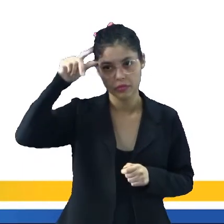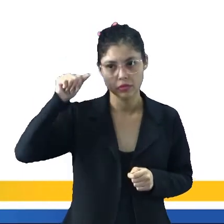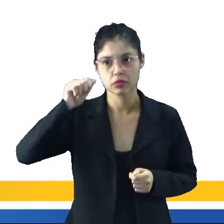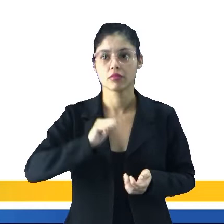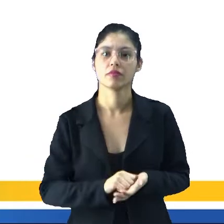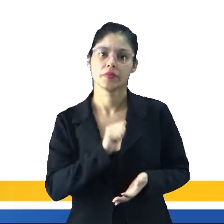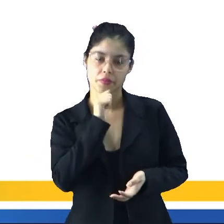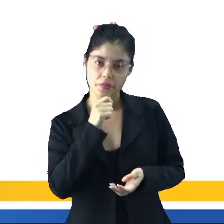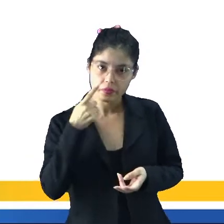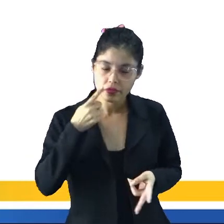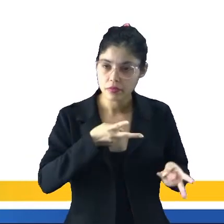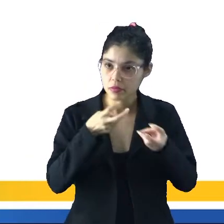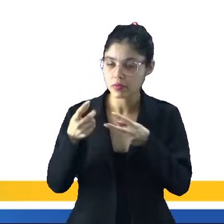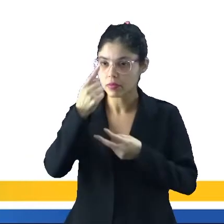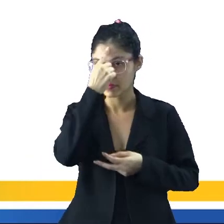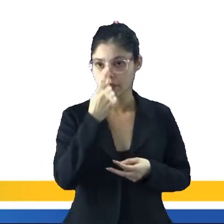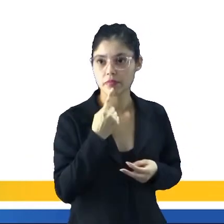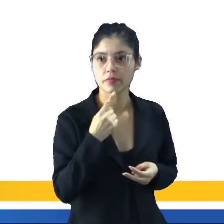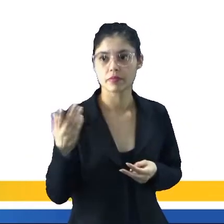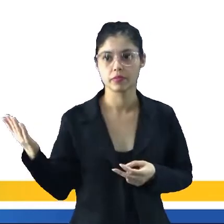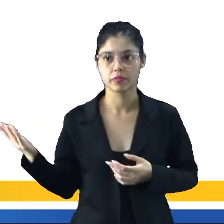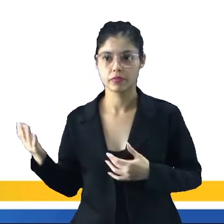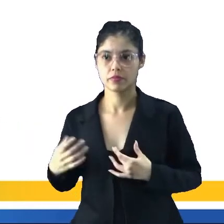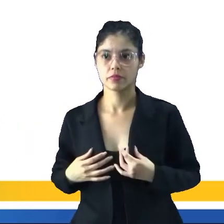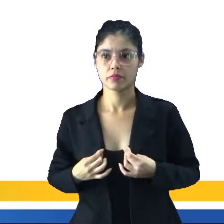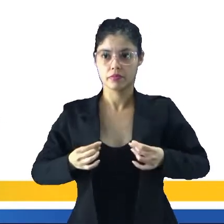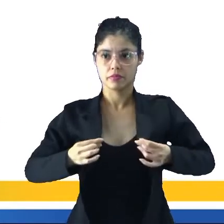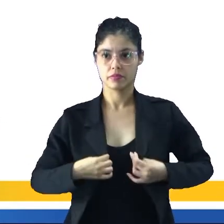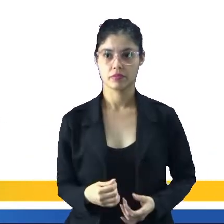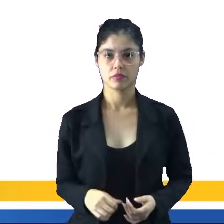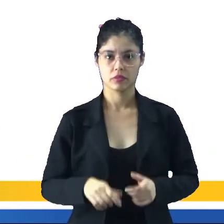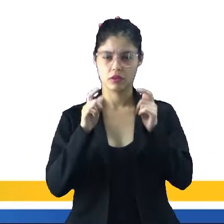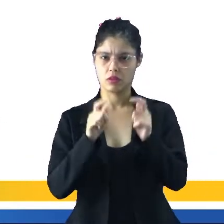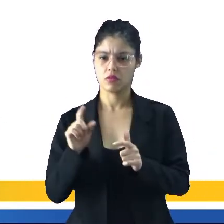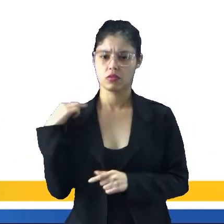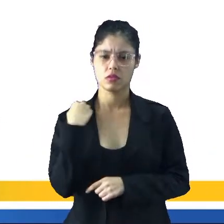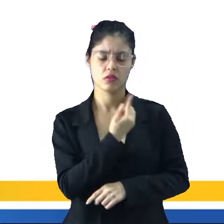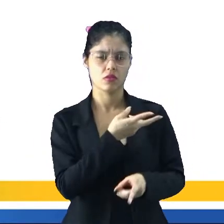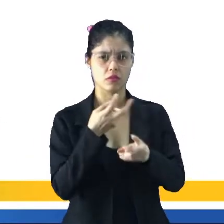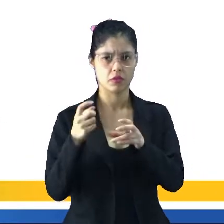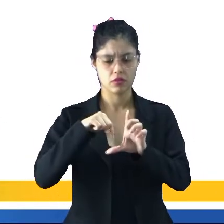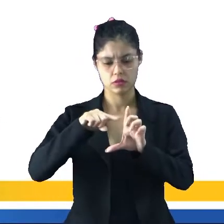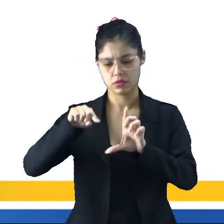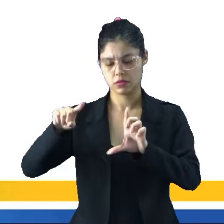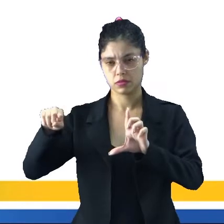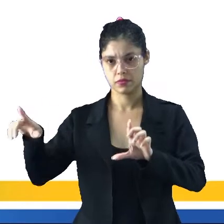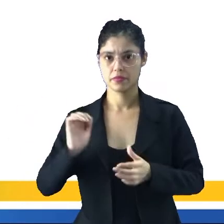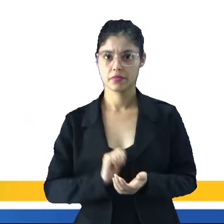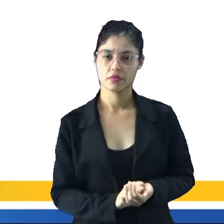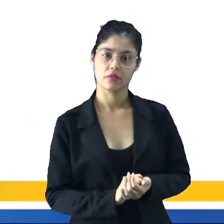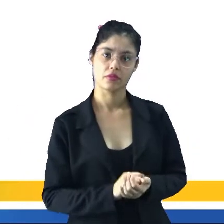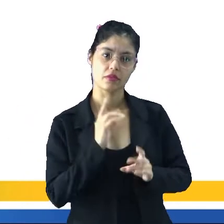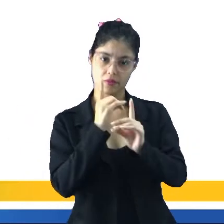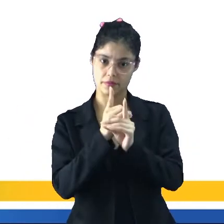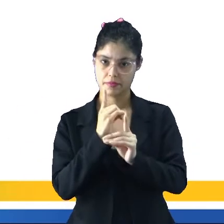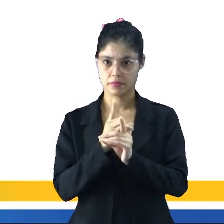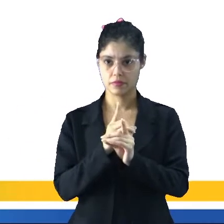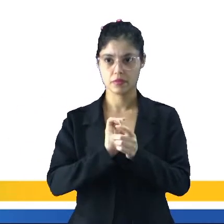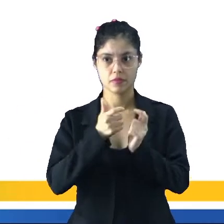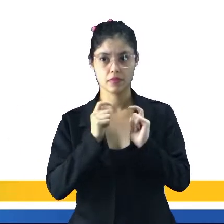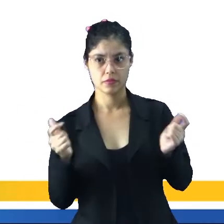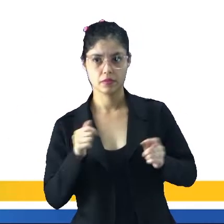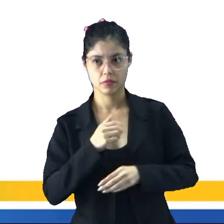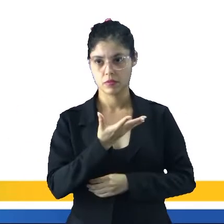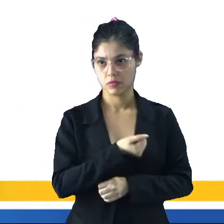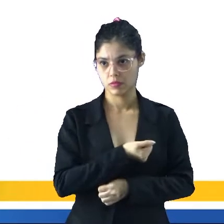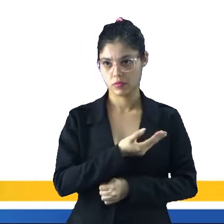né, conforme pode ser observado aí nas figuras a seguir. Aonde a gente observou lá no gráfico também, né, que se encontra o maior